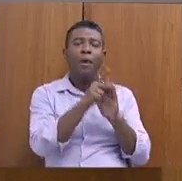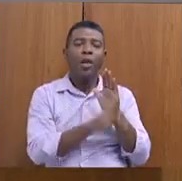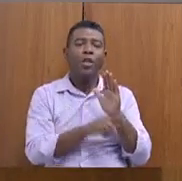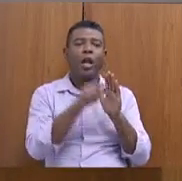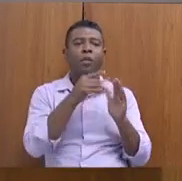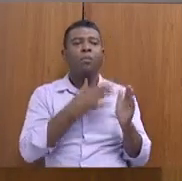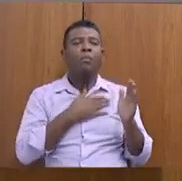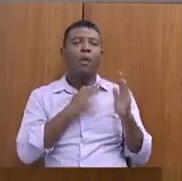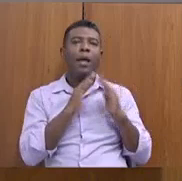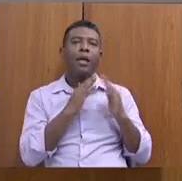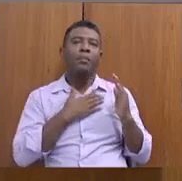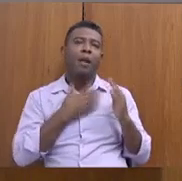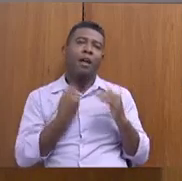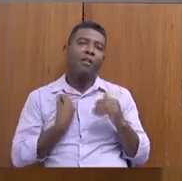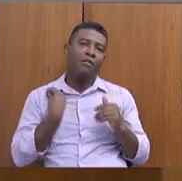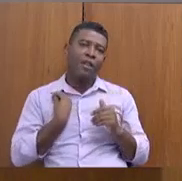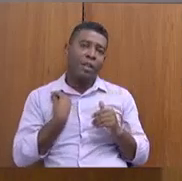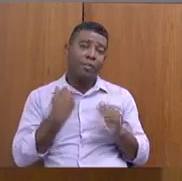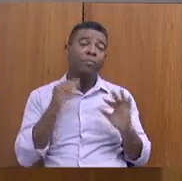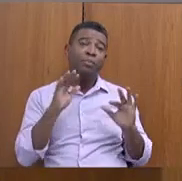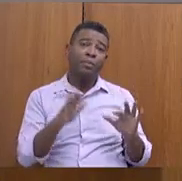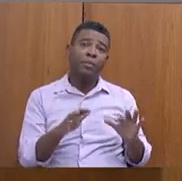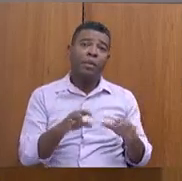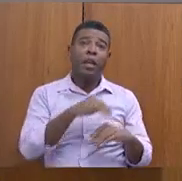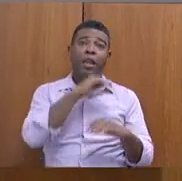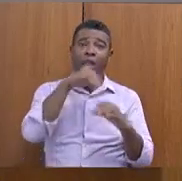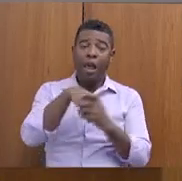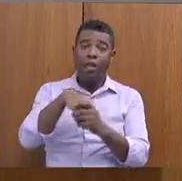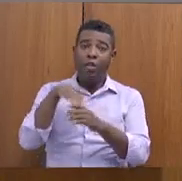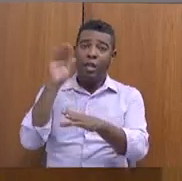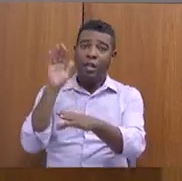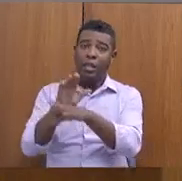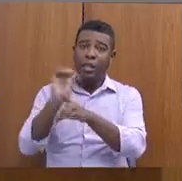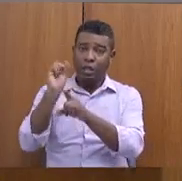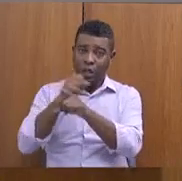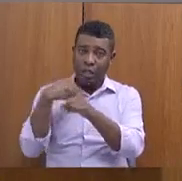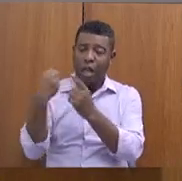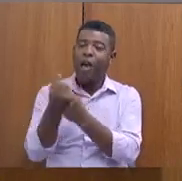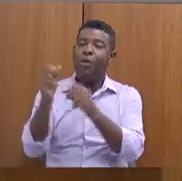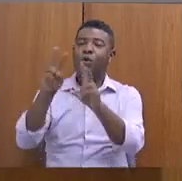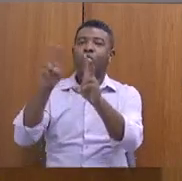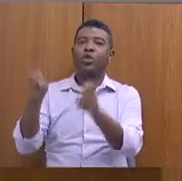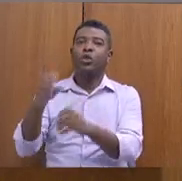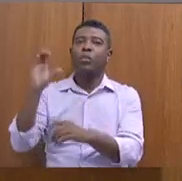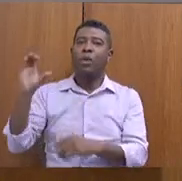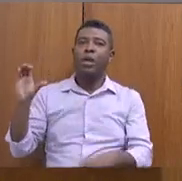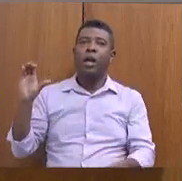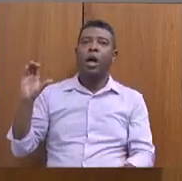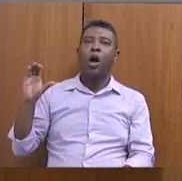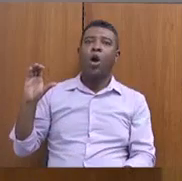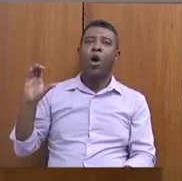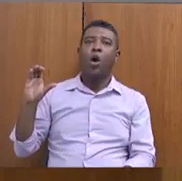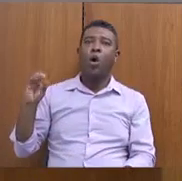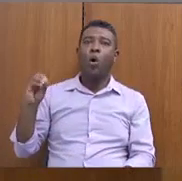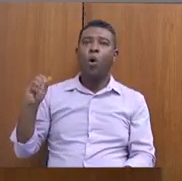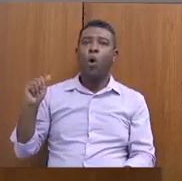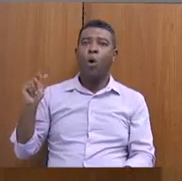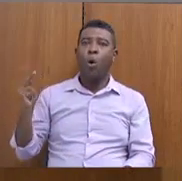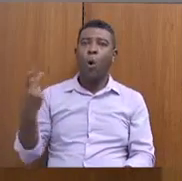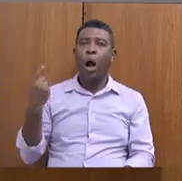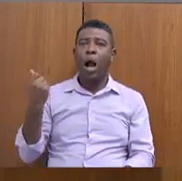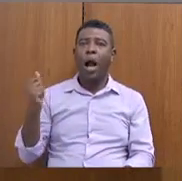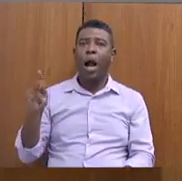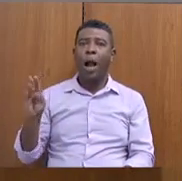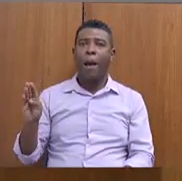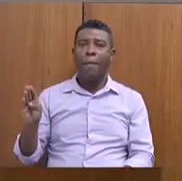eu tenho que falar que na assistência social, tem um recurso que a gente chama de benefício eventual e que parte do nosso piso mineiro ele